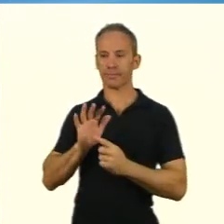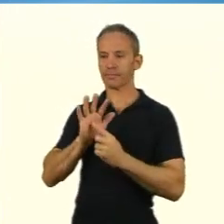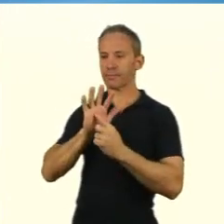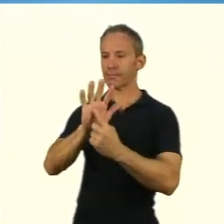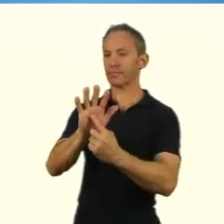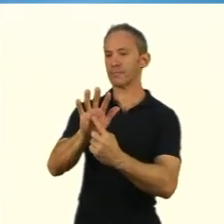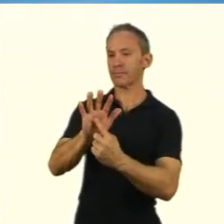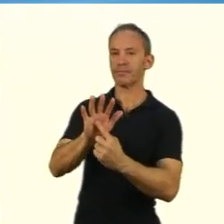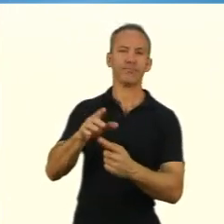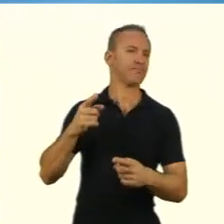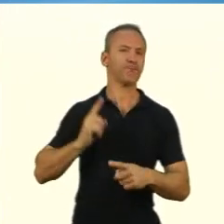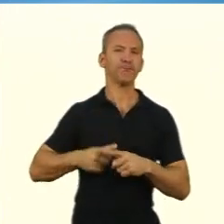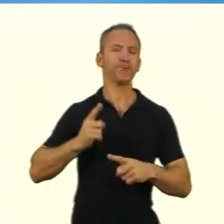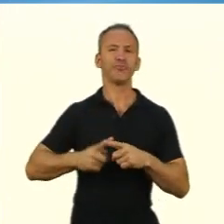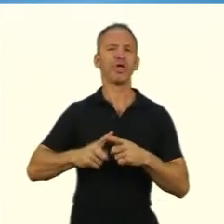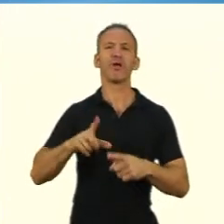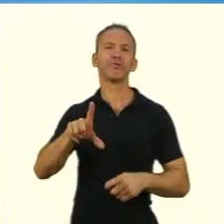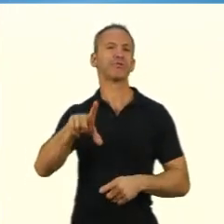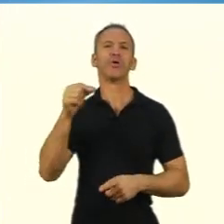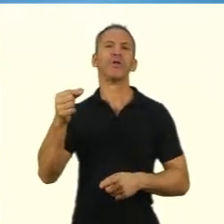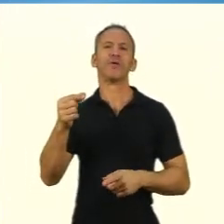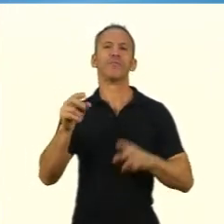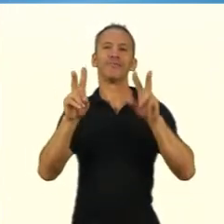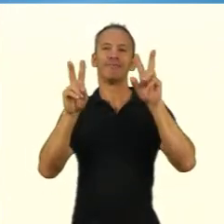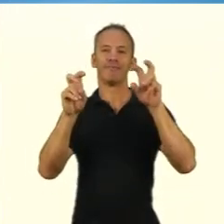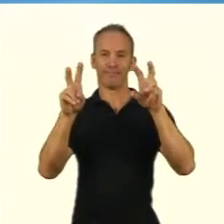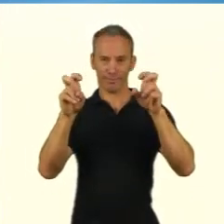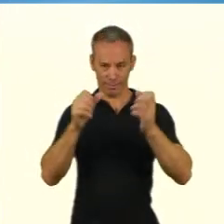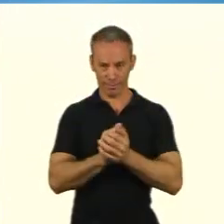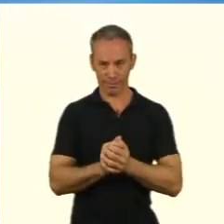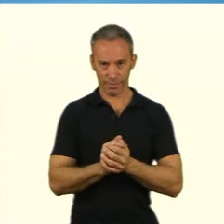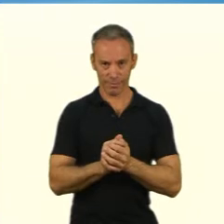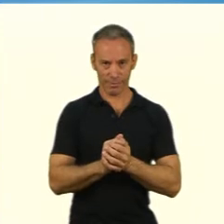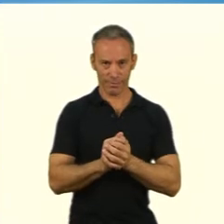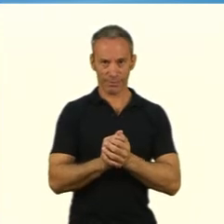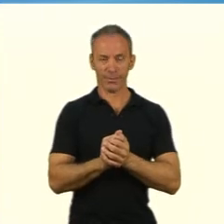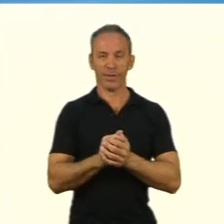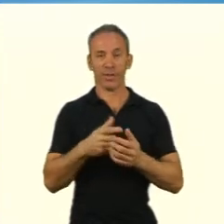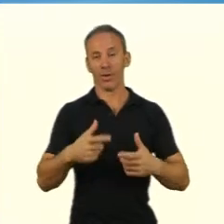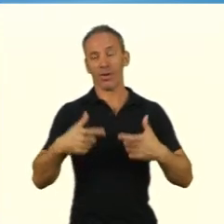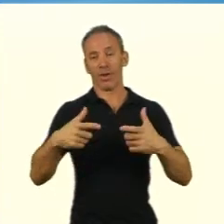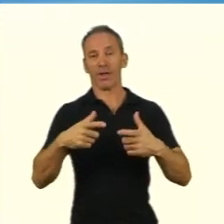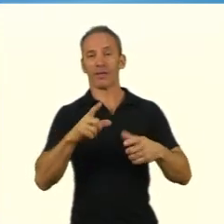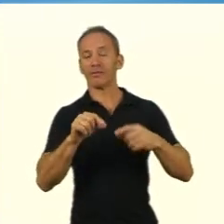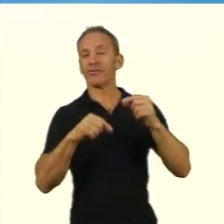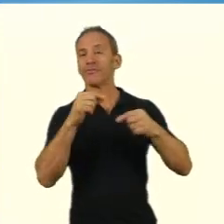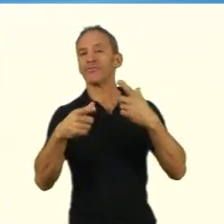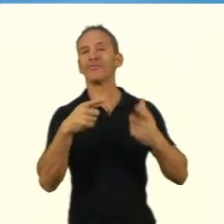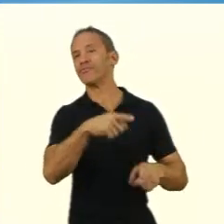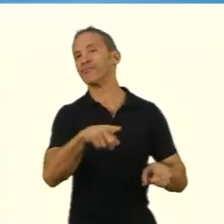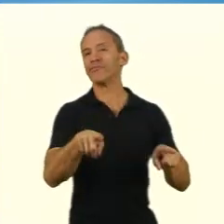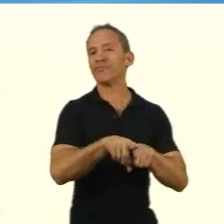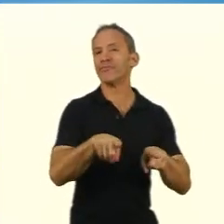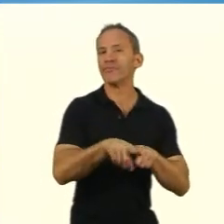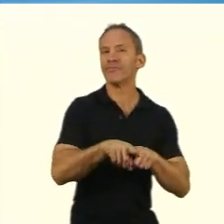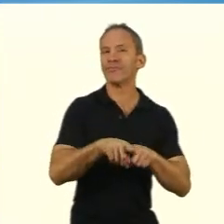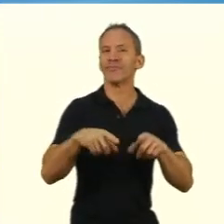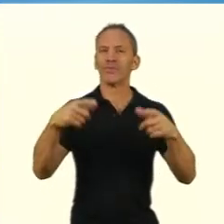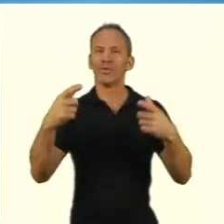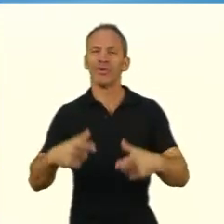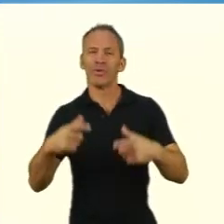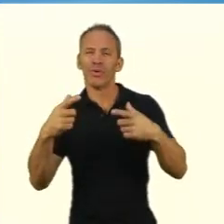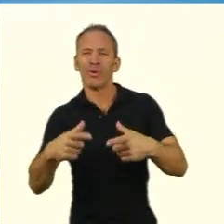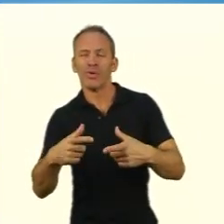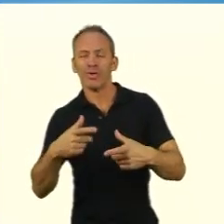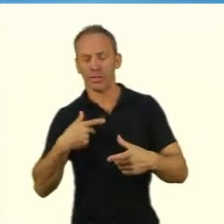a escolha desse tema de pesquisa. Nós falarámos bem mais detalhadamente disso, mas a ideia é essa, né? Não se trata de uma